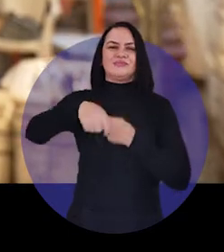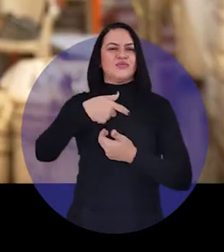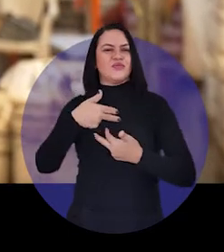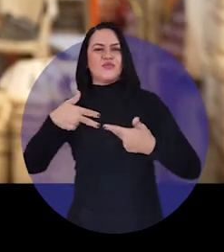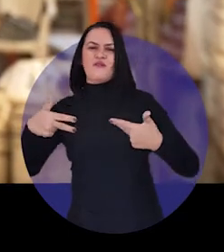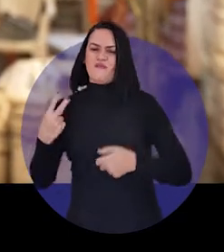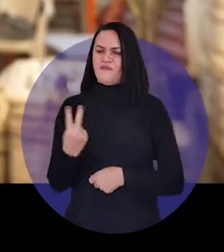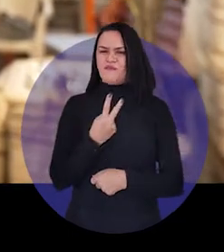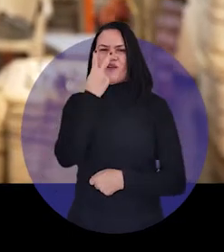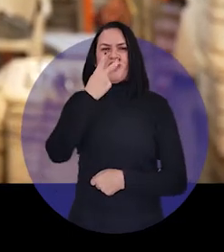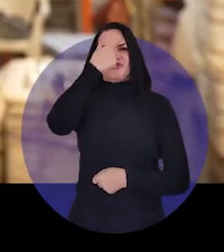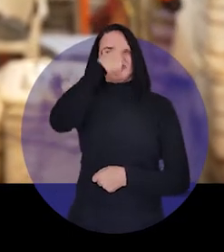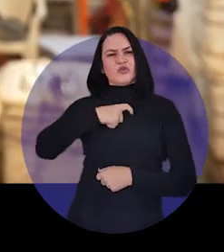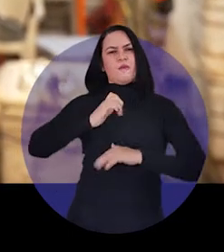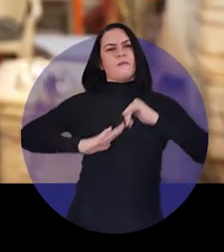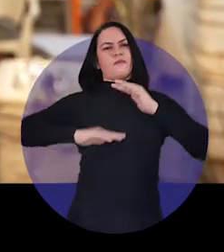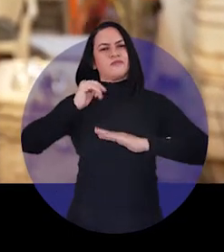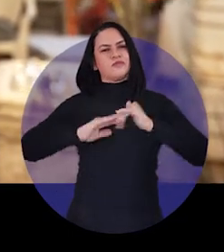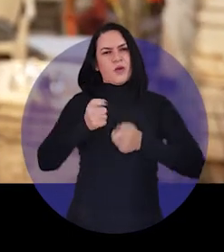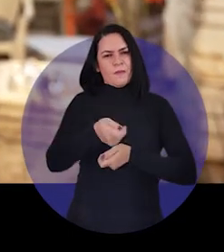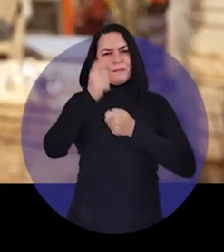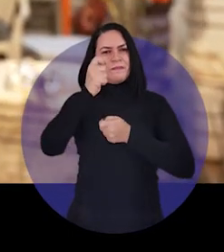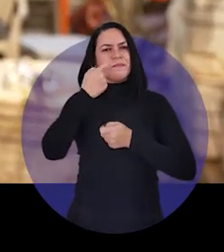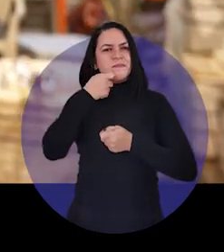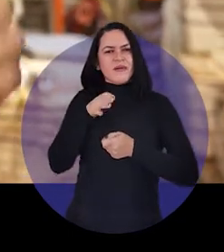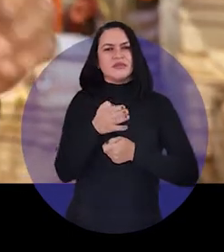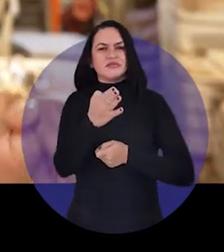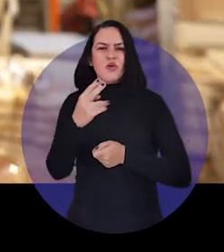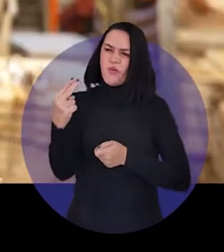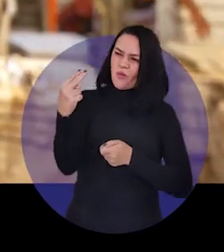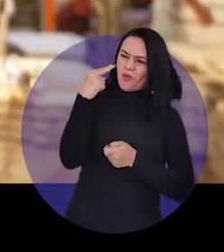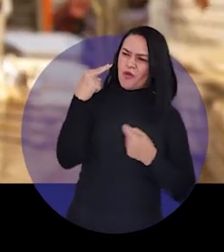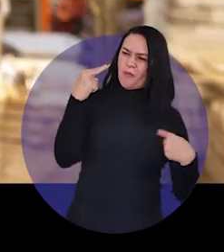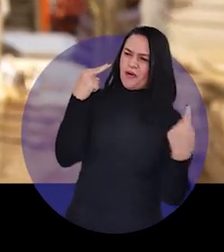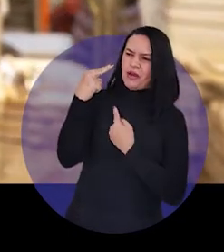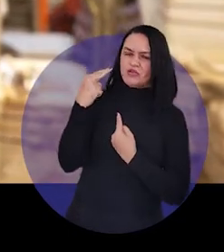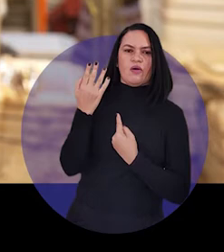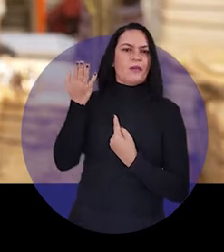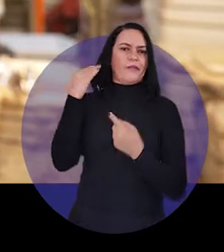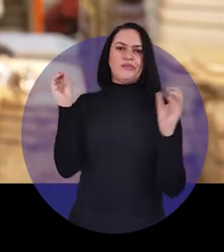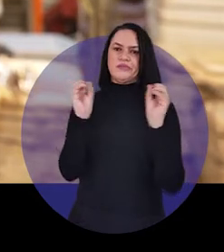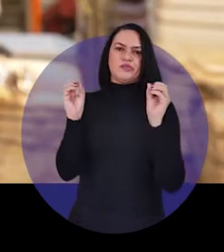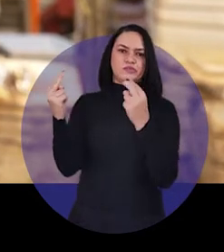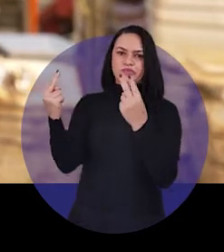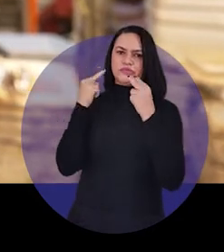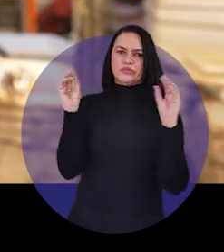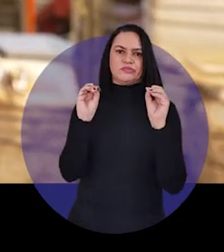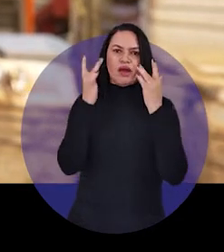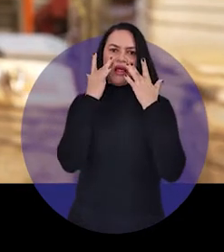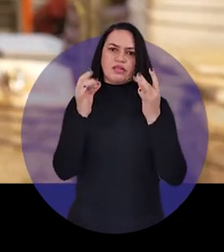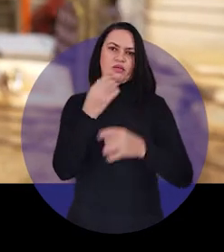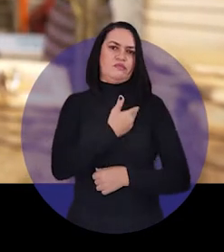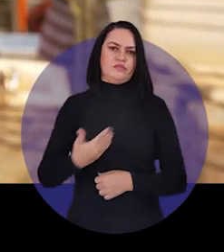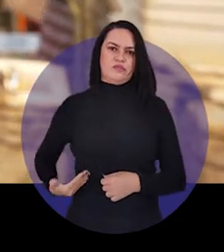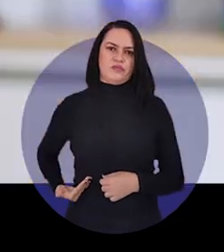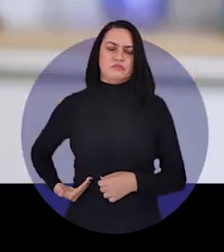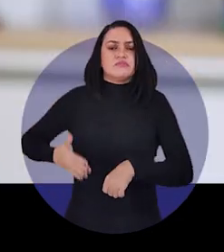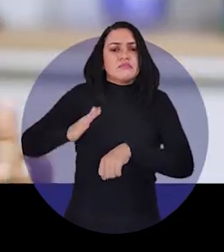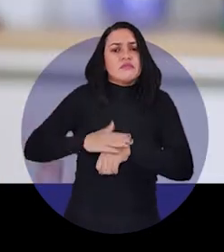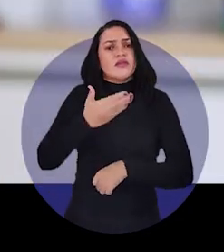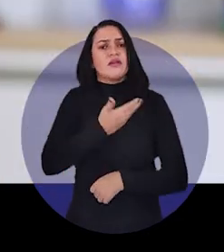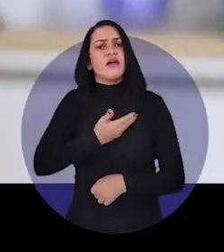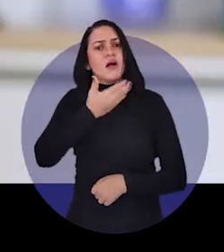empreendimento. Nos valorizou a nossa classe. Olhou para nós. Era o que nós não tínhamos passado, era a atenção de governo.